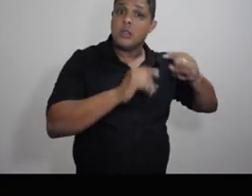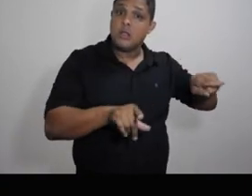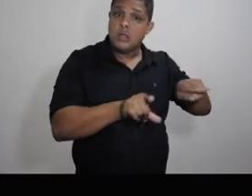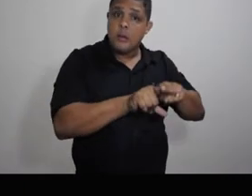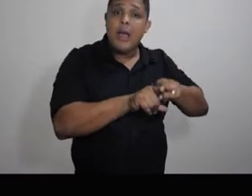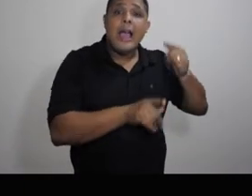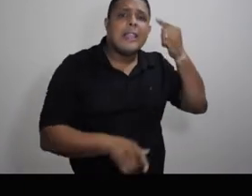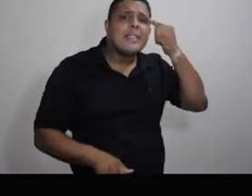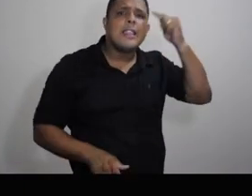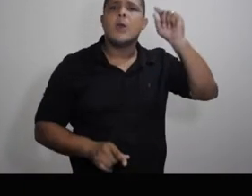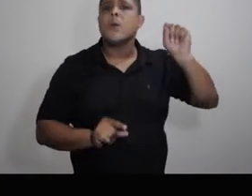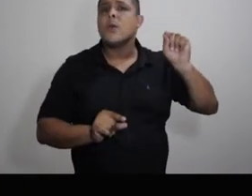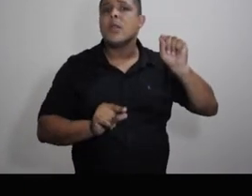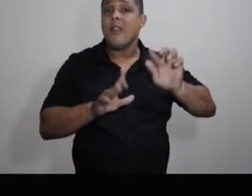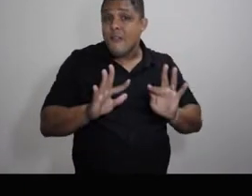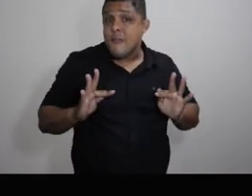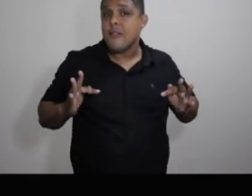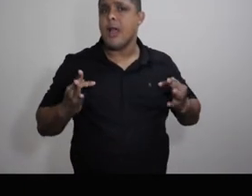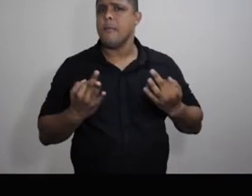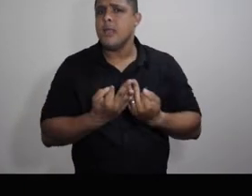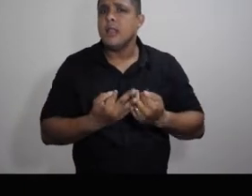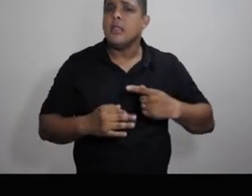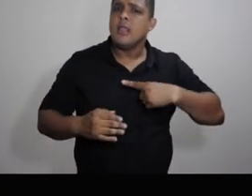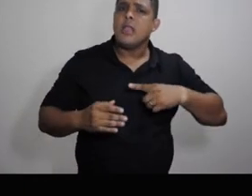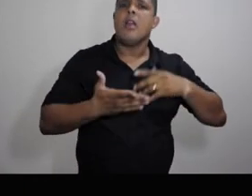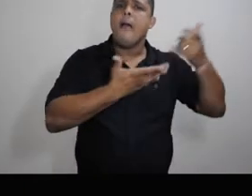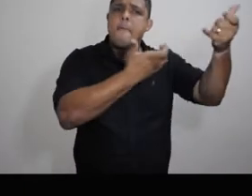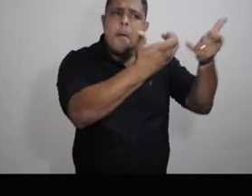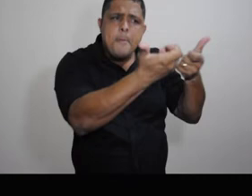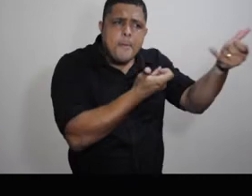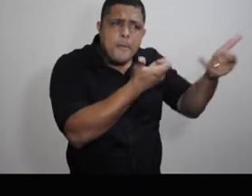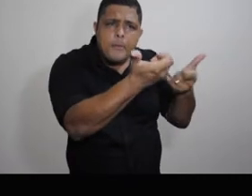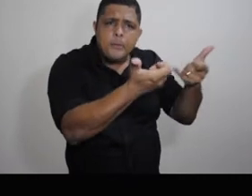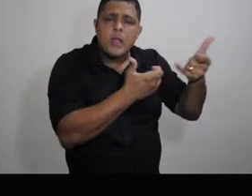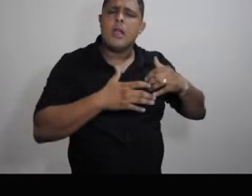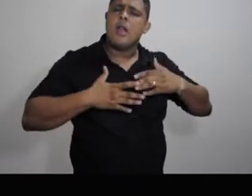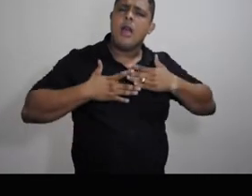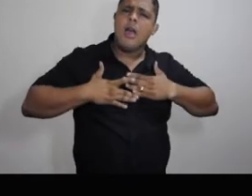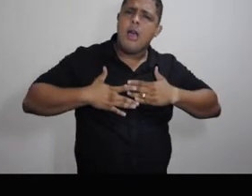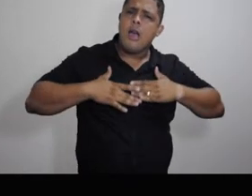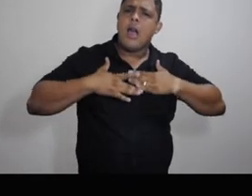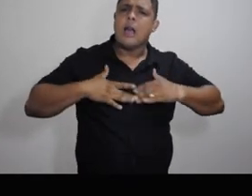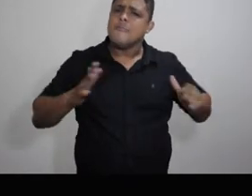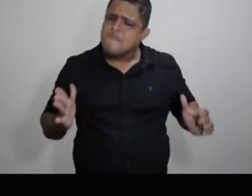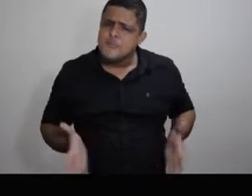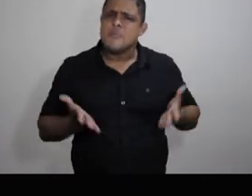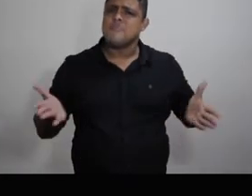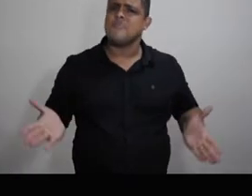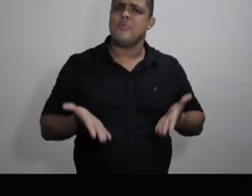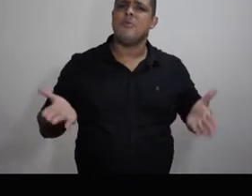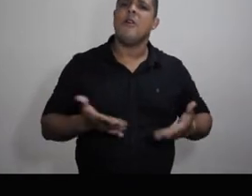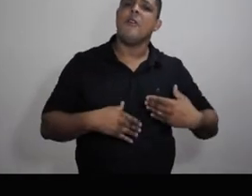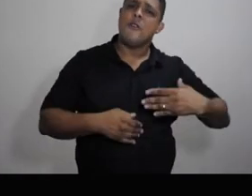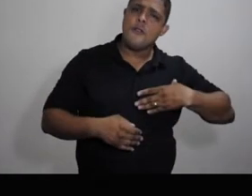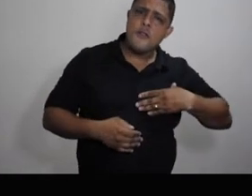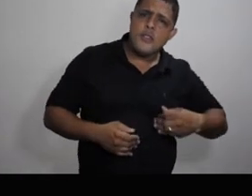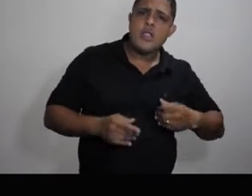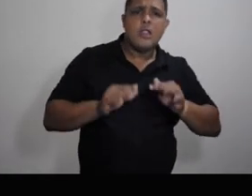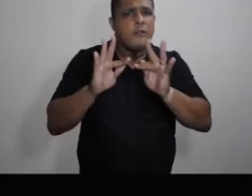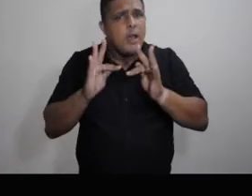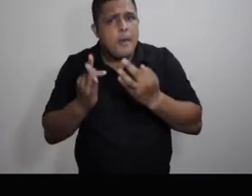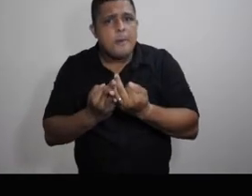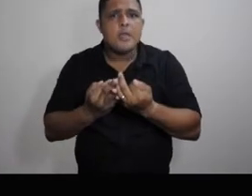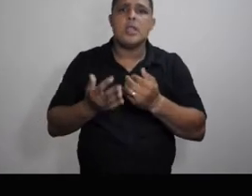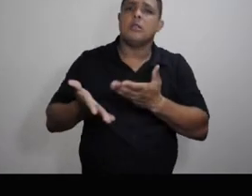a nossa ideia é que as famílias, assim, tenham a informação, estejam tranquilas, para poder estimular os filhos, os